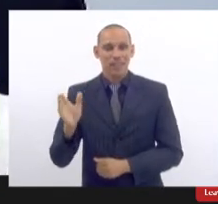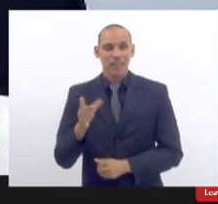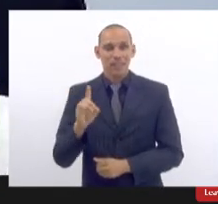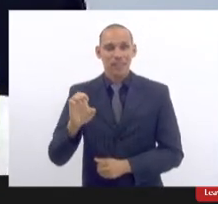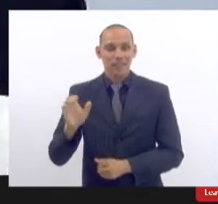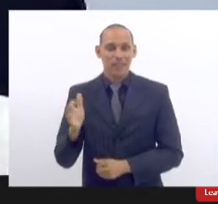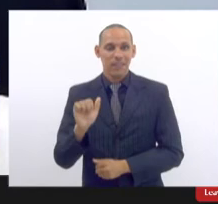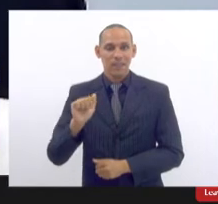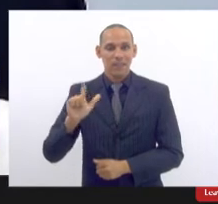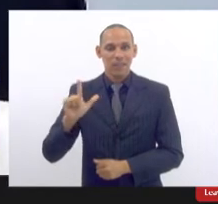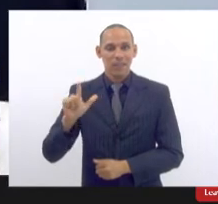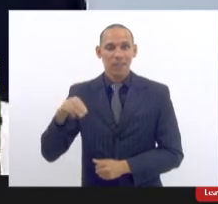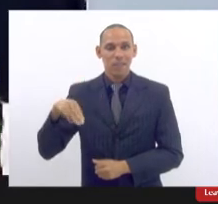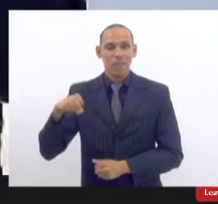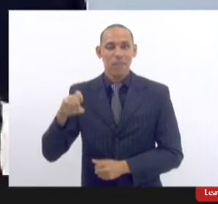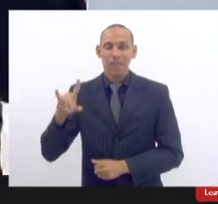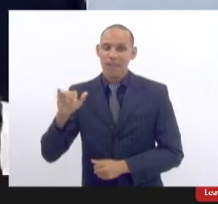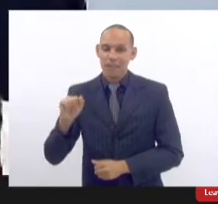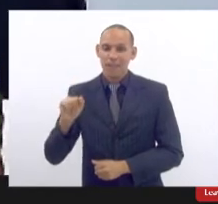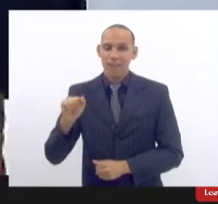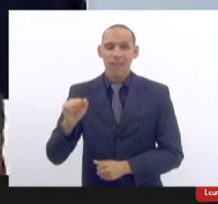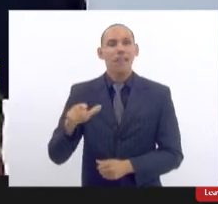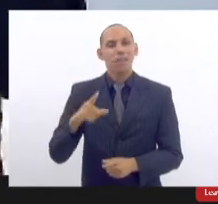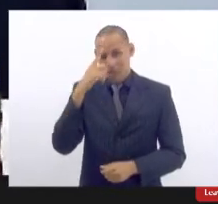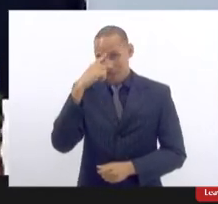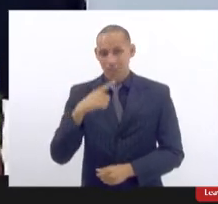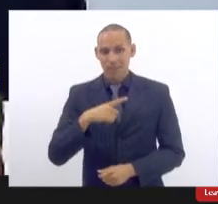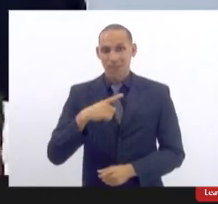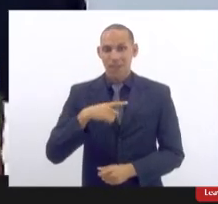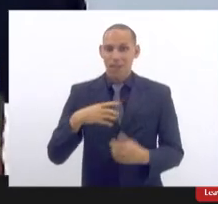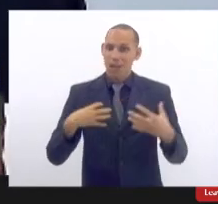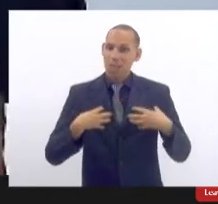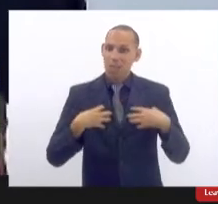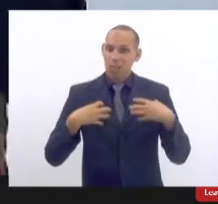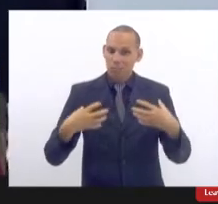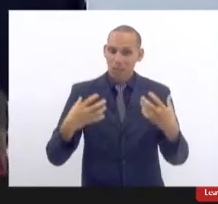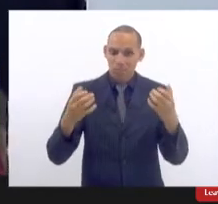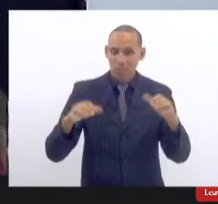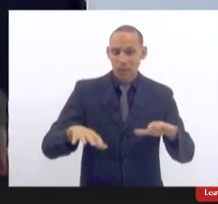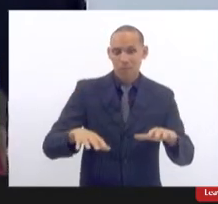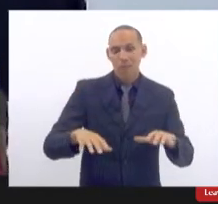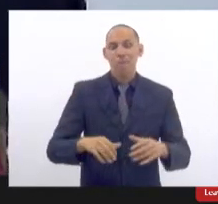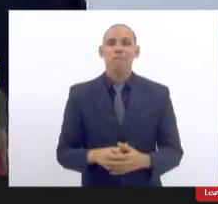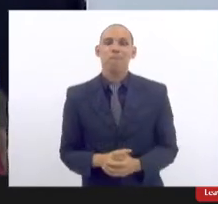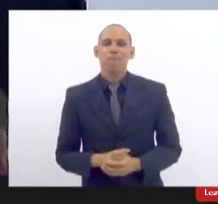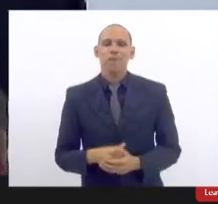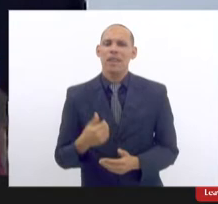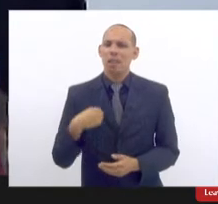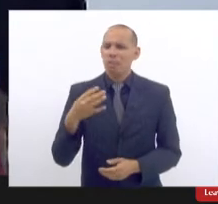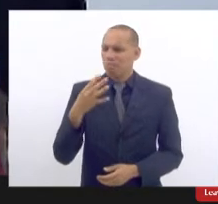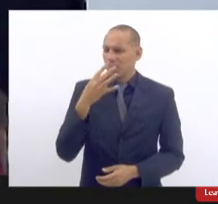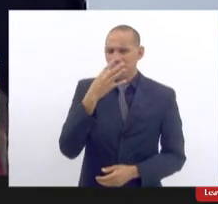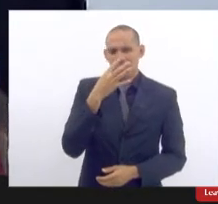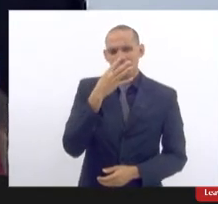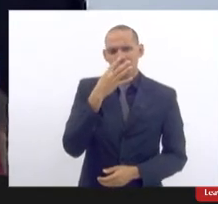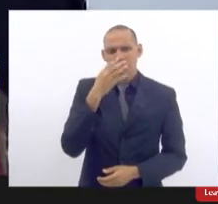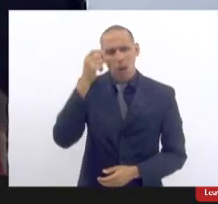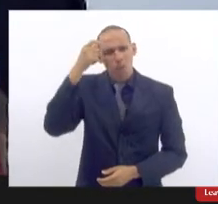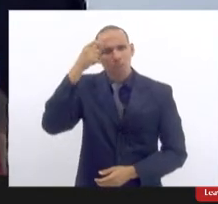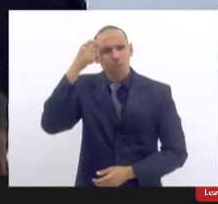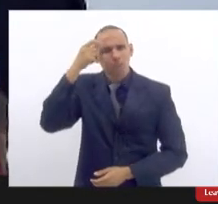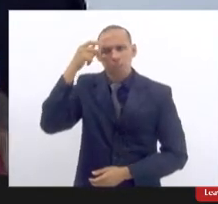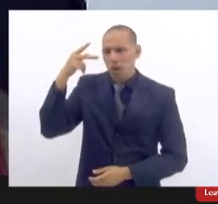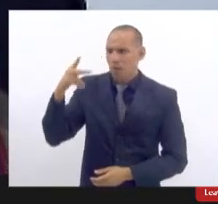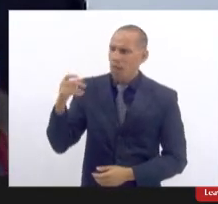perfil explante de silicone. Eu fiquei muito impressionado com a tua consciência, com a tua